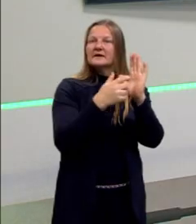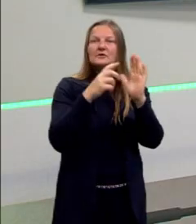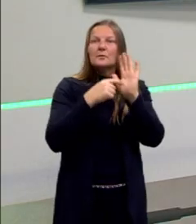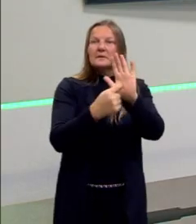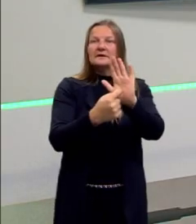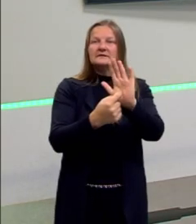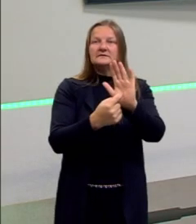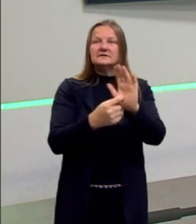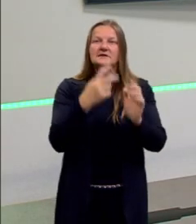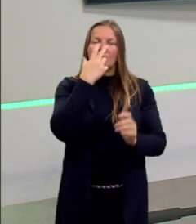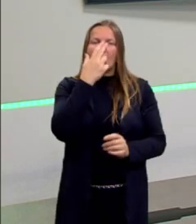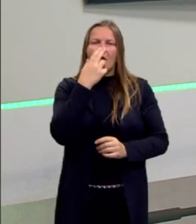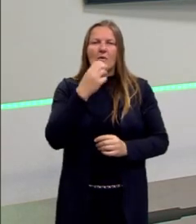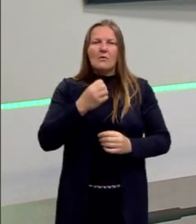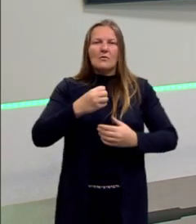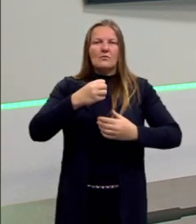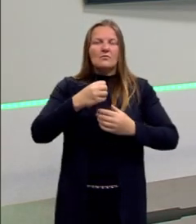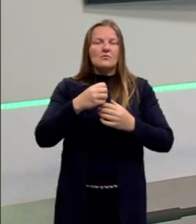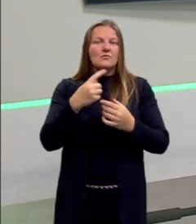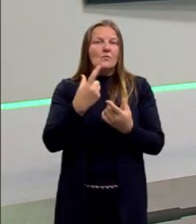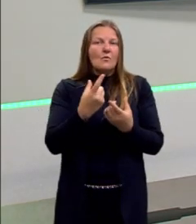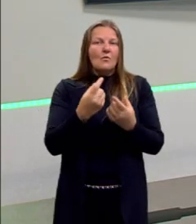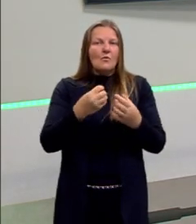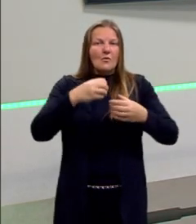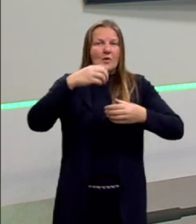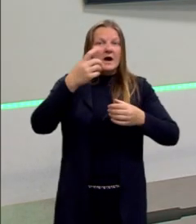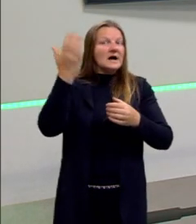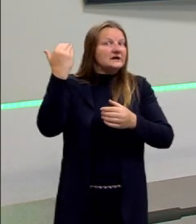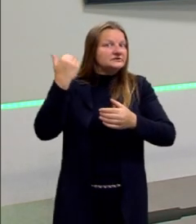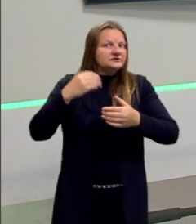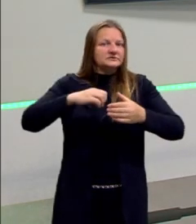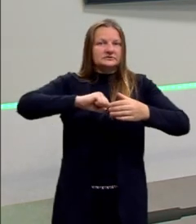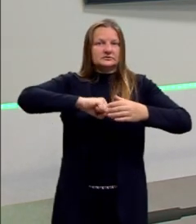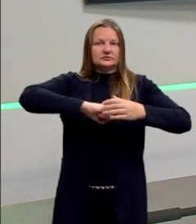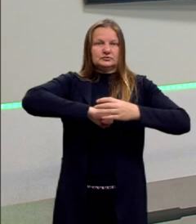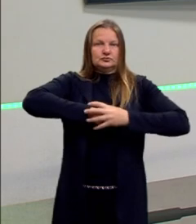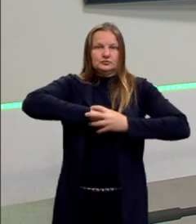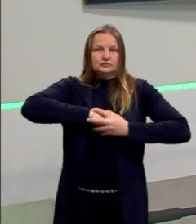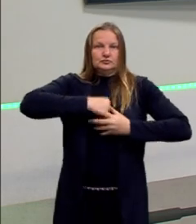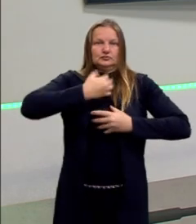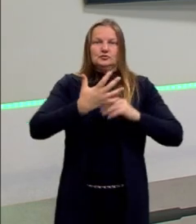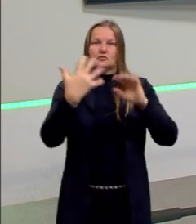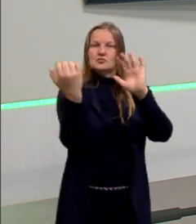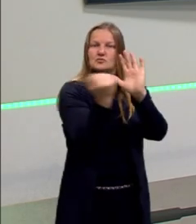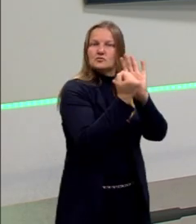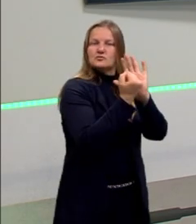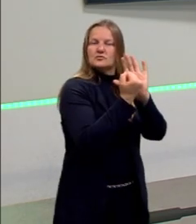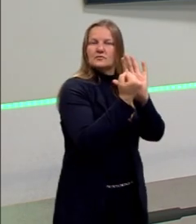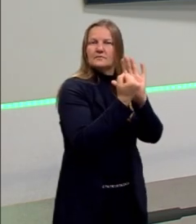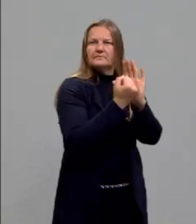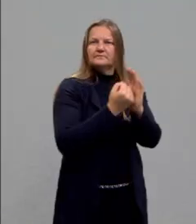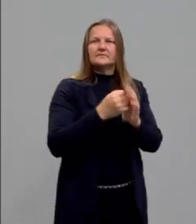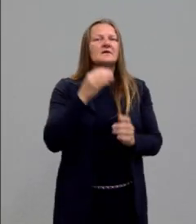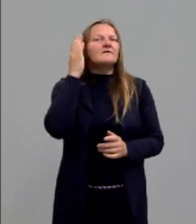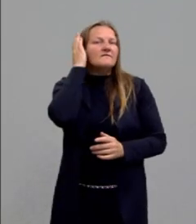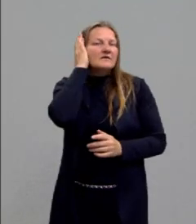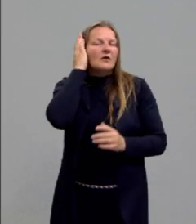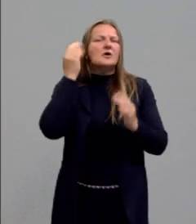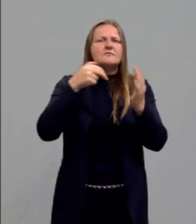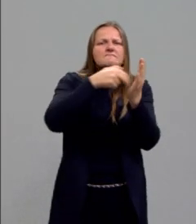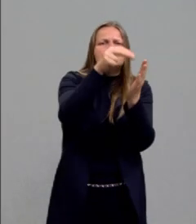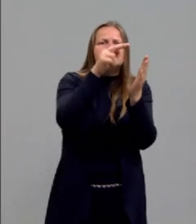nas obras expressionistas. Aqui no Expressionismo nós temos essa coisa marcada, como Van Gogh também